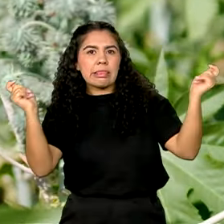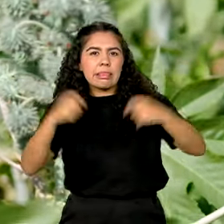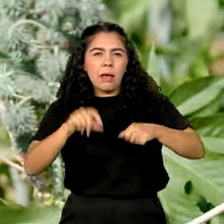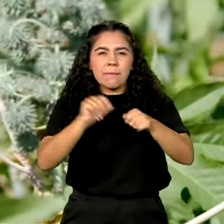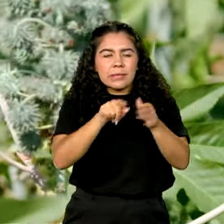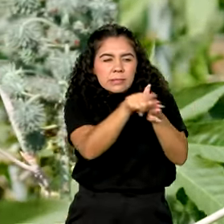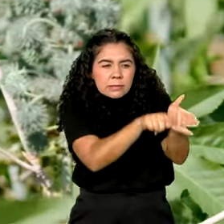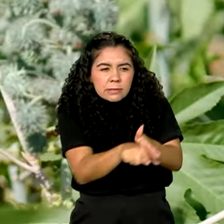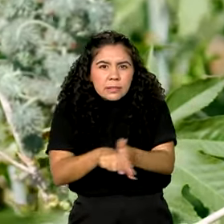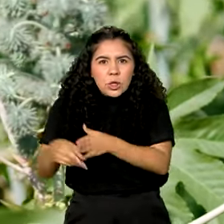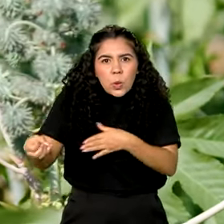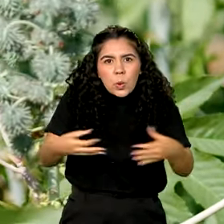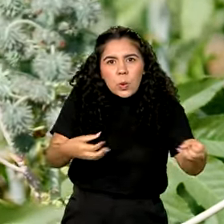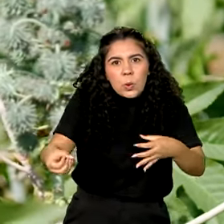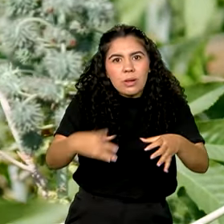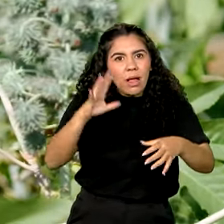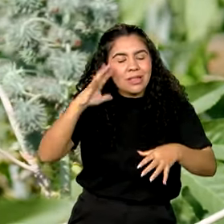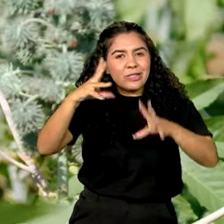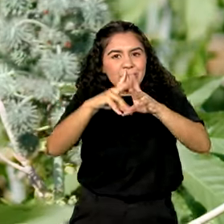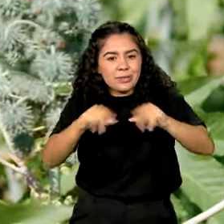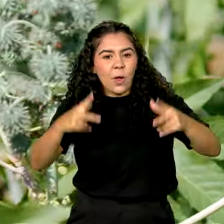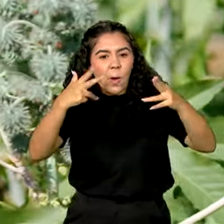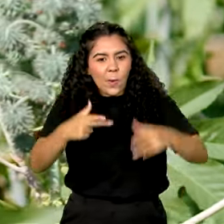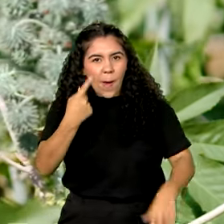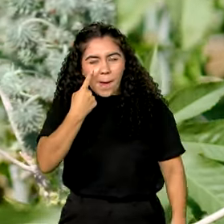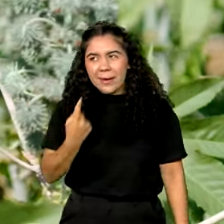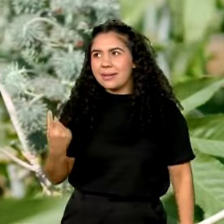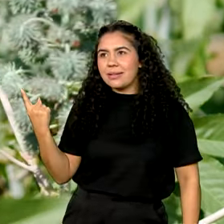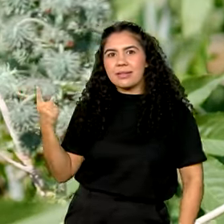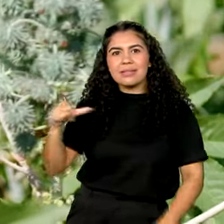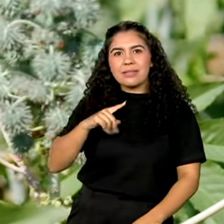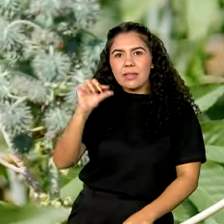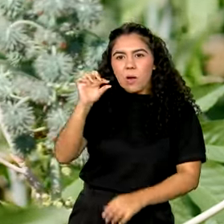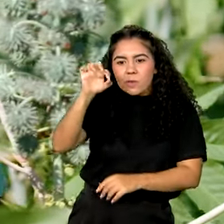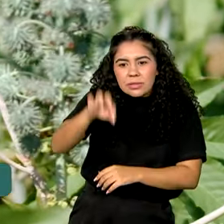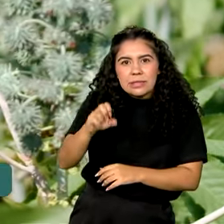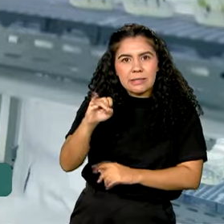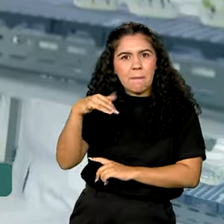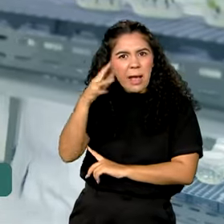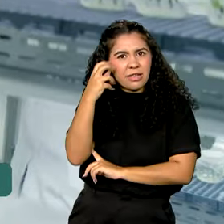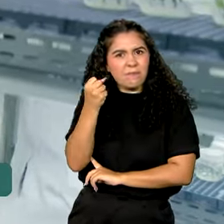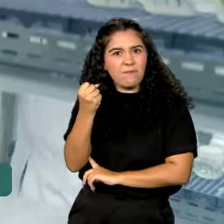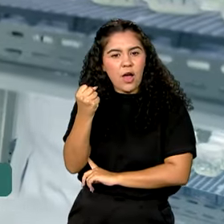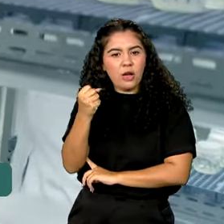soluções, como essa aqui, que elabora sementes mais resistentes às mudanças climáticas.